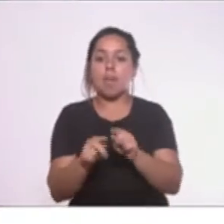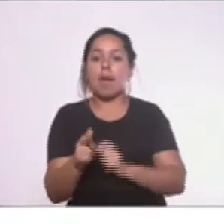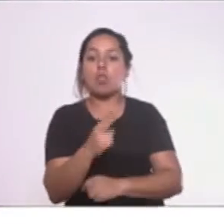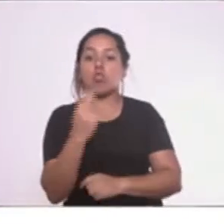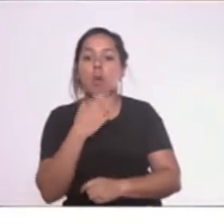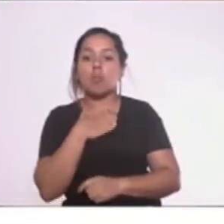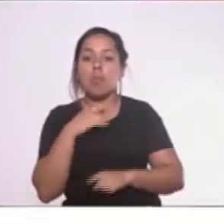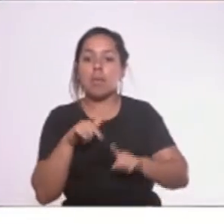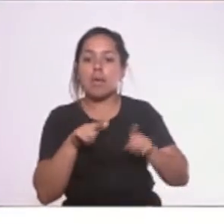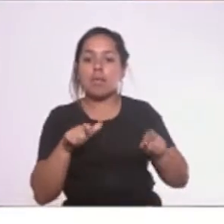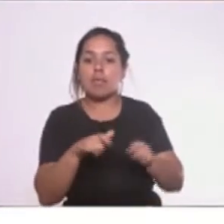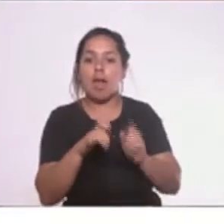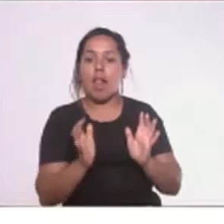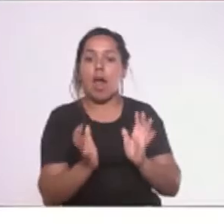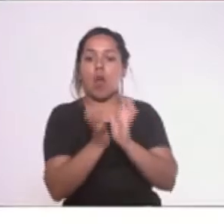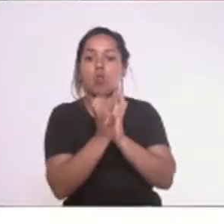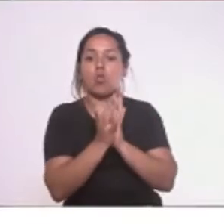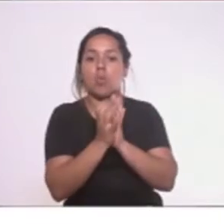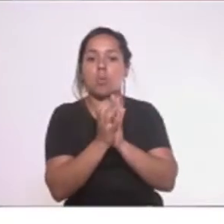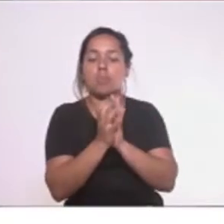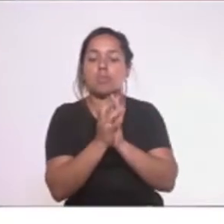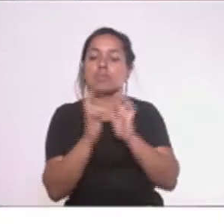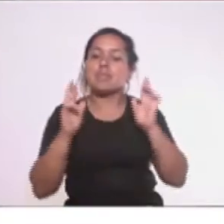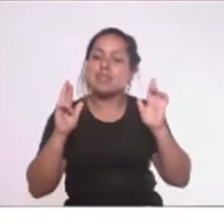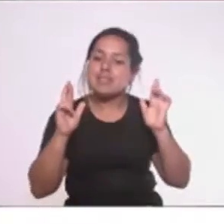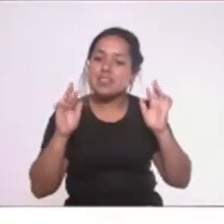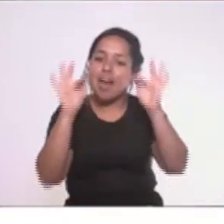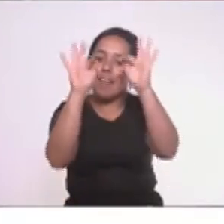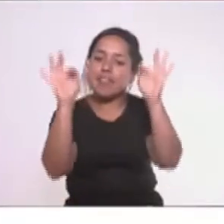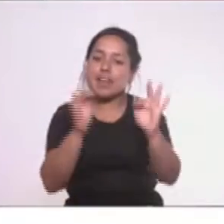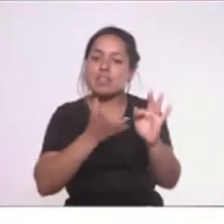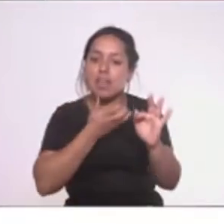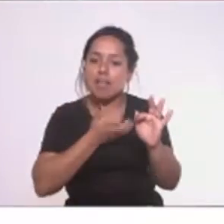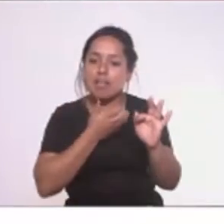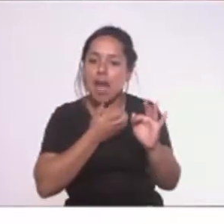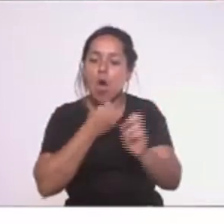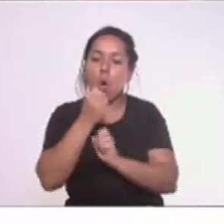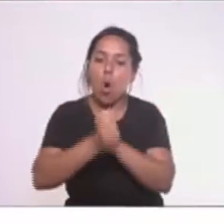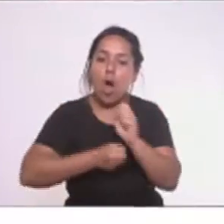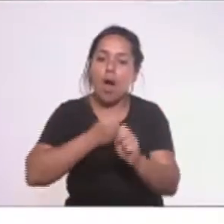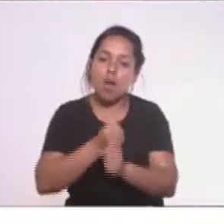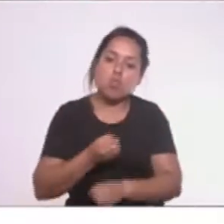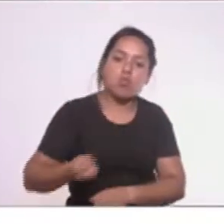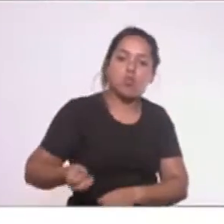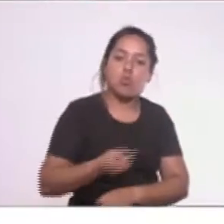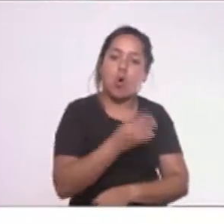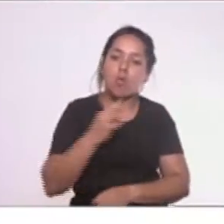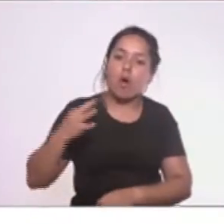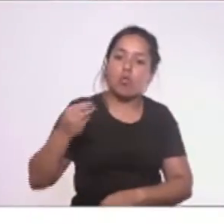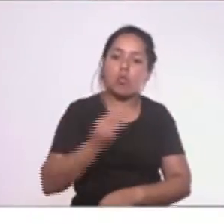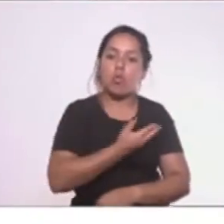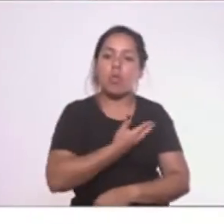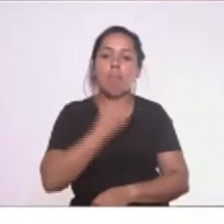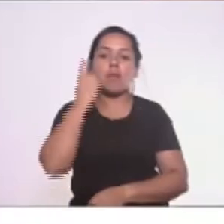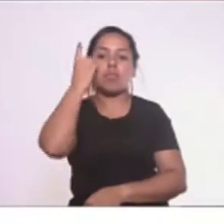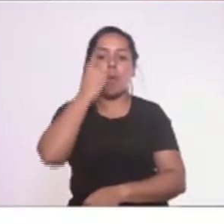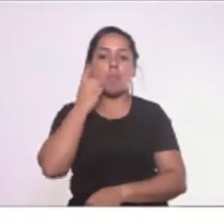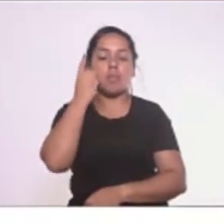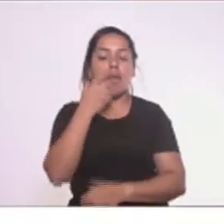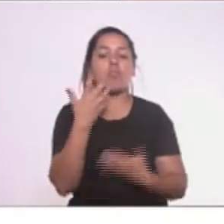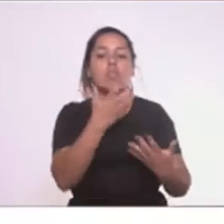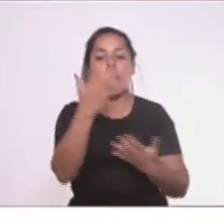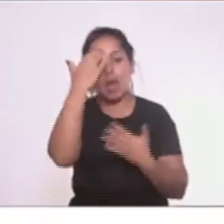gabinete, também desejar Feliz Natal e Ano Novo a todos os meus colegas deputados. Quero